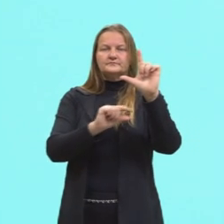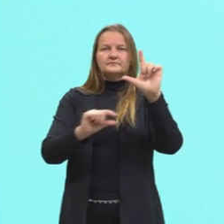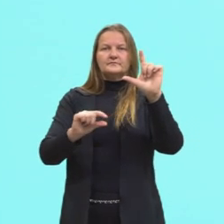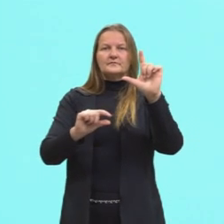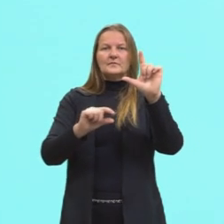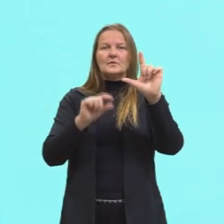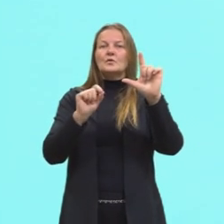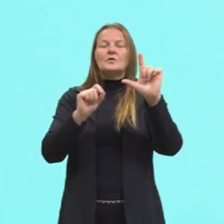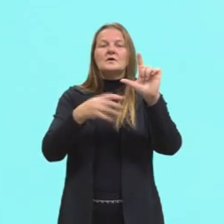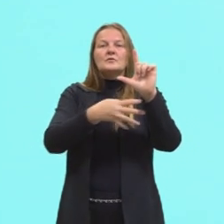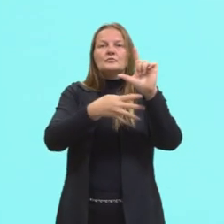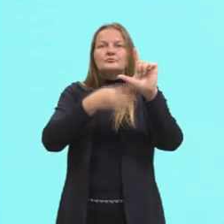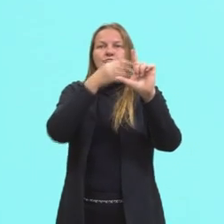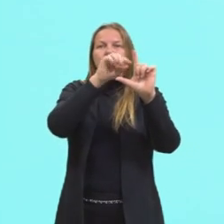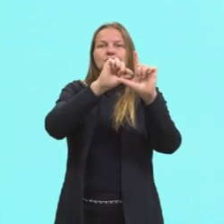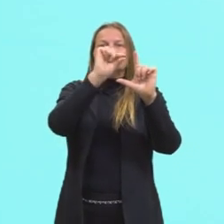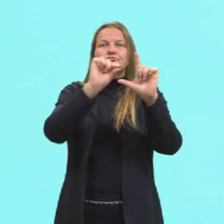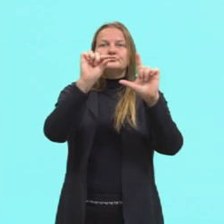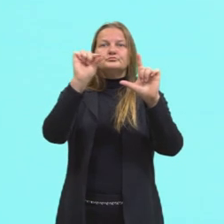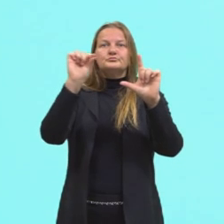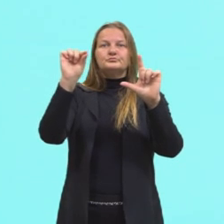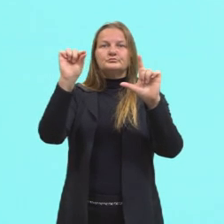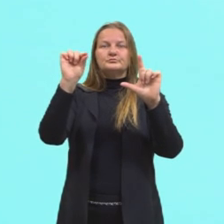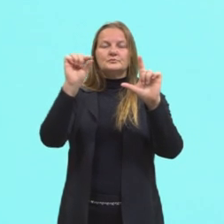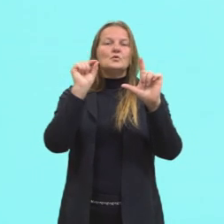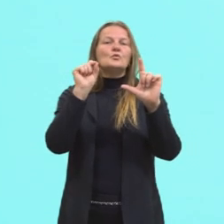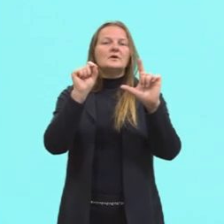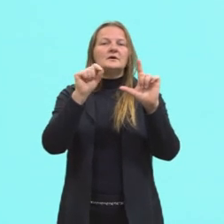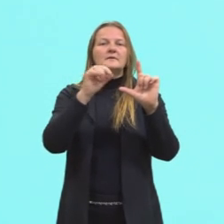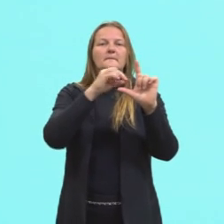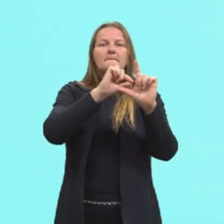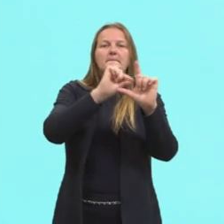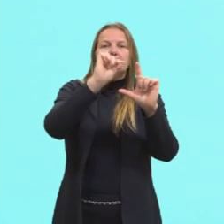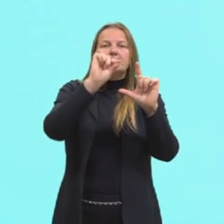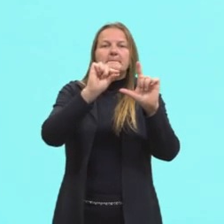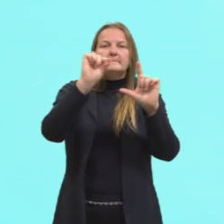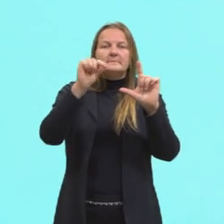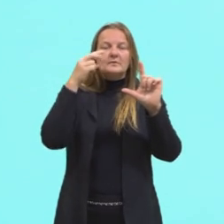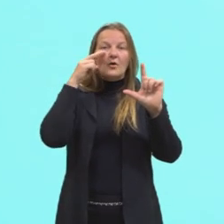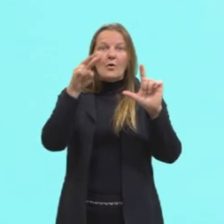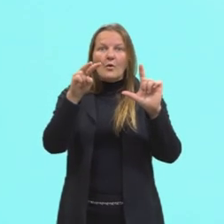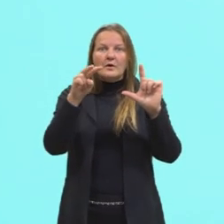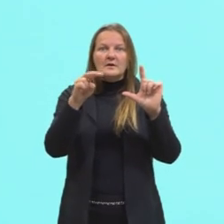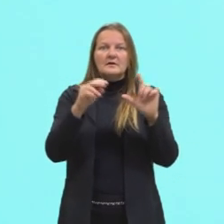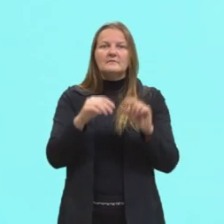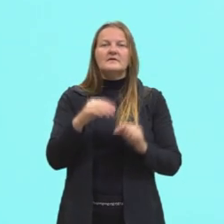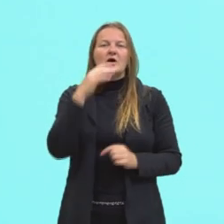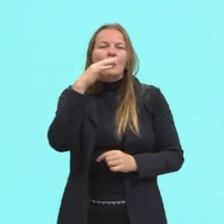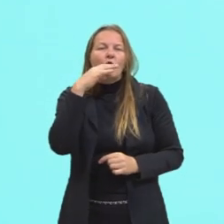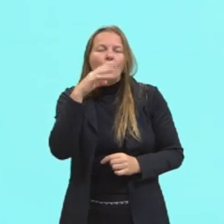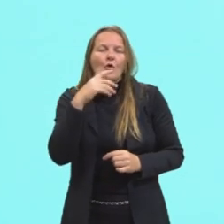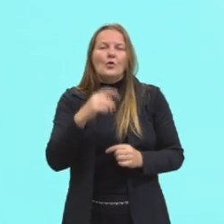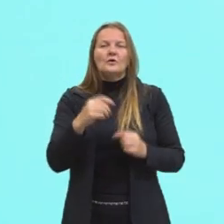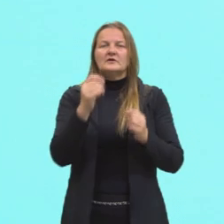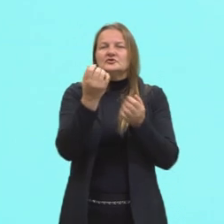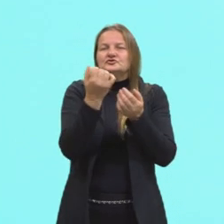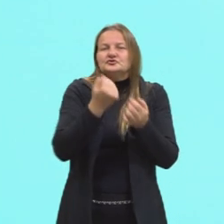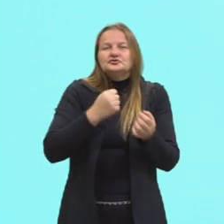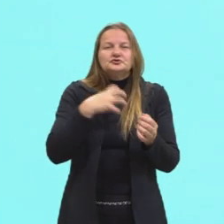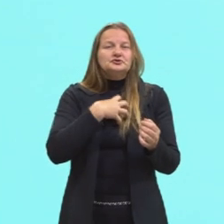temos várias linhas, né? Mas o que seriam, então, essas linhas? A gente olha, às vezes, a cor, o formato,